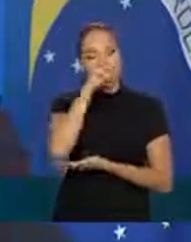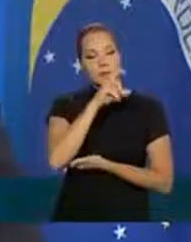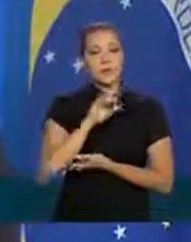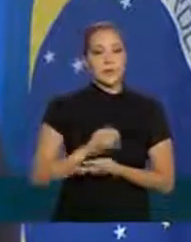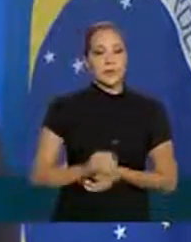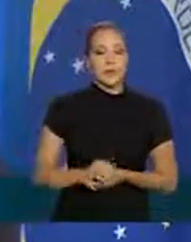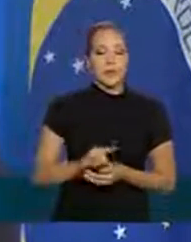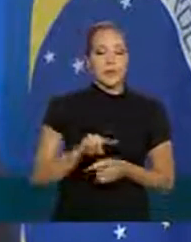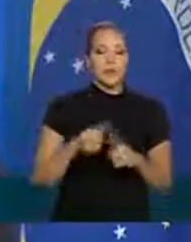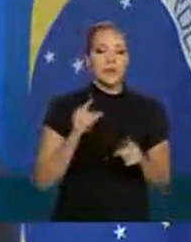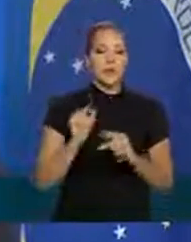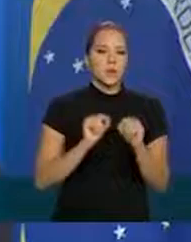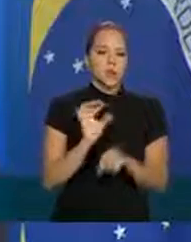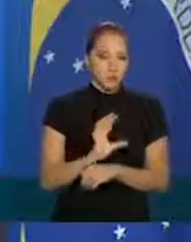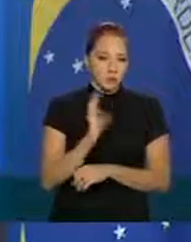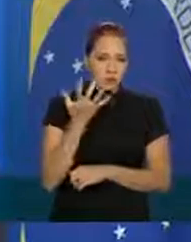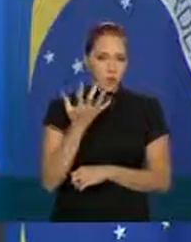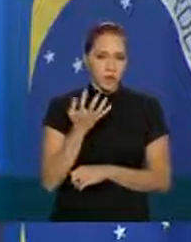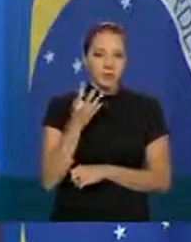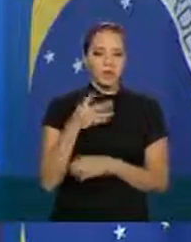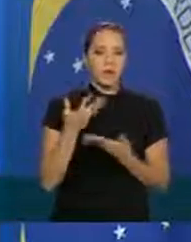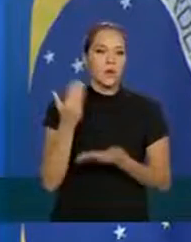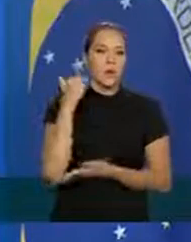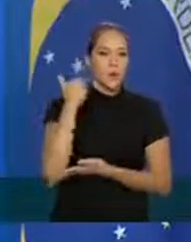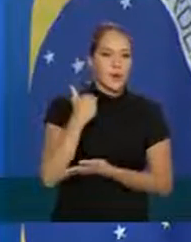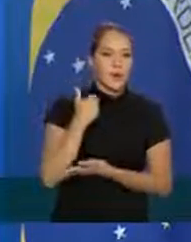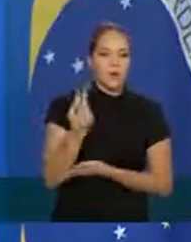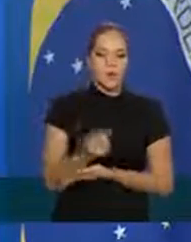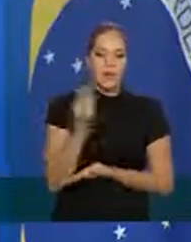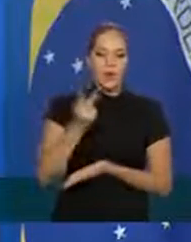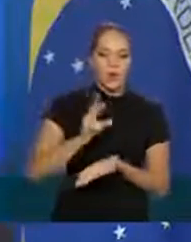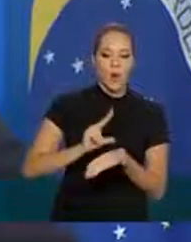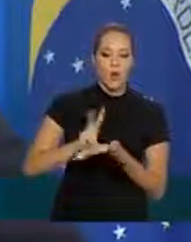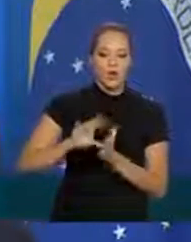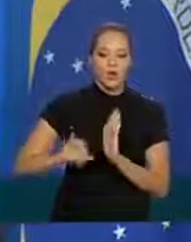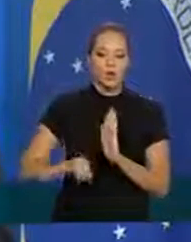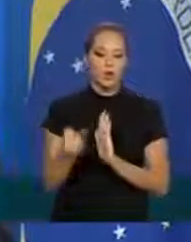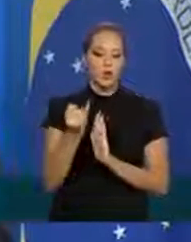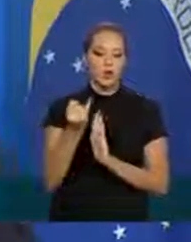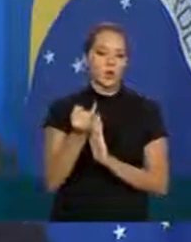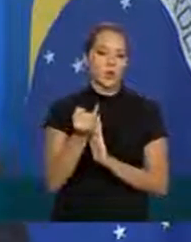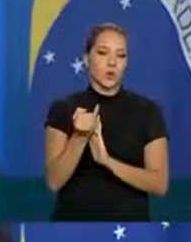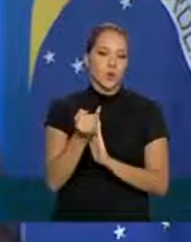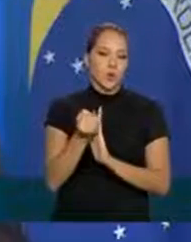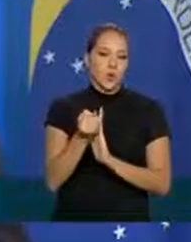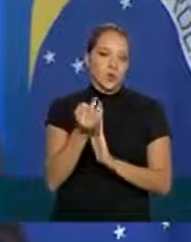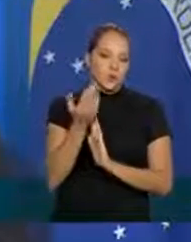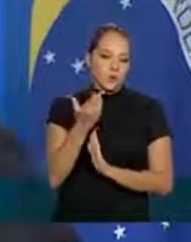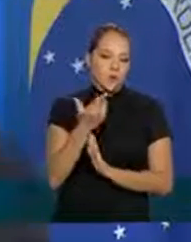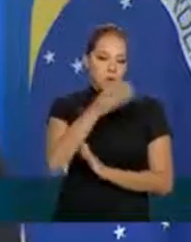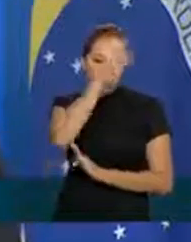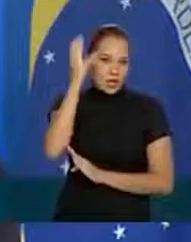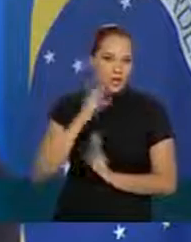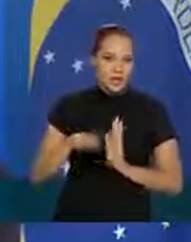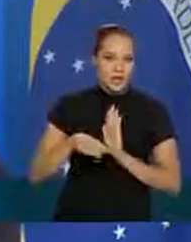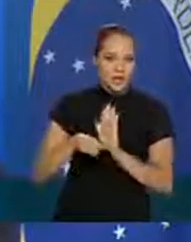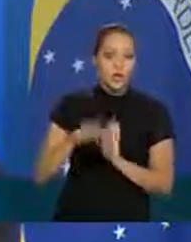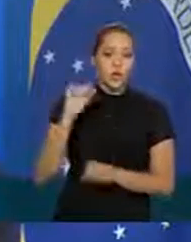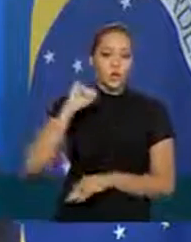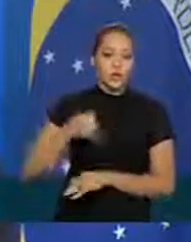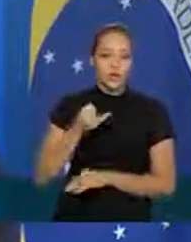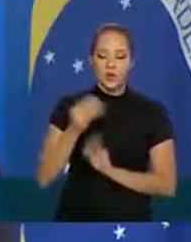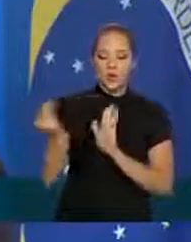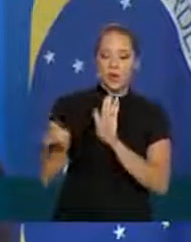o banco passa o preço dos juros para o cliente aqui tem três componentes quando um banco passa uma